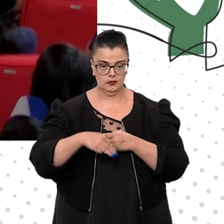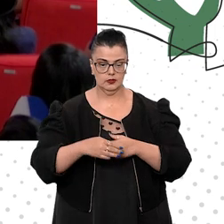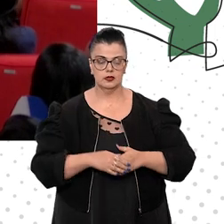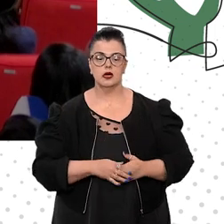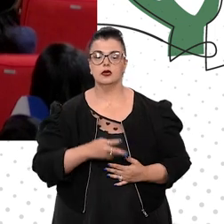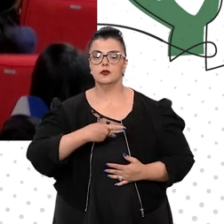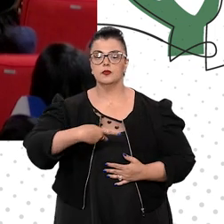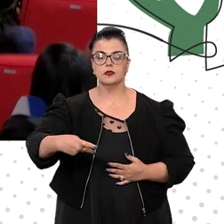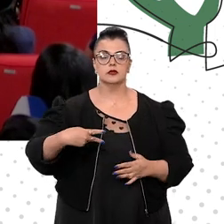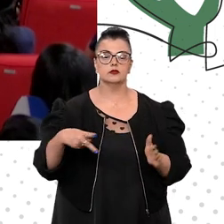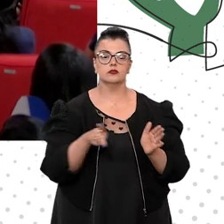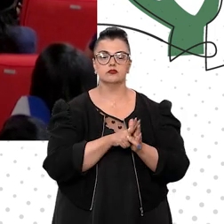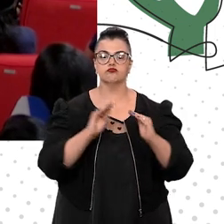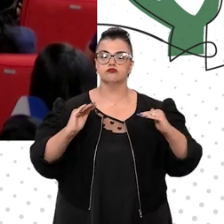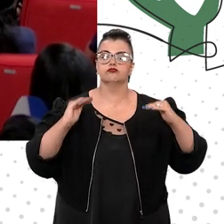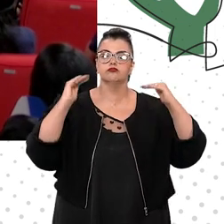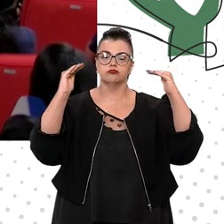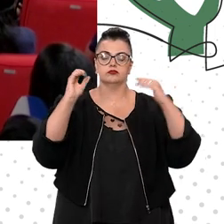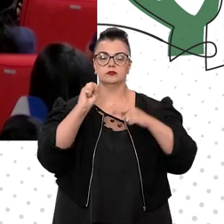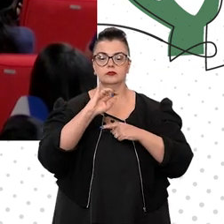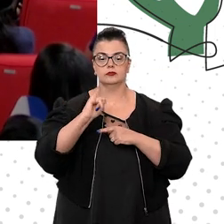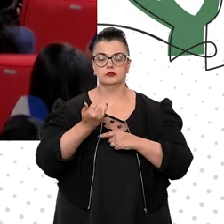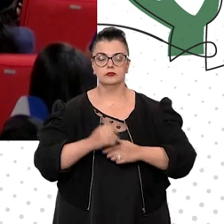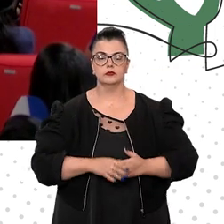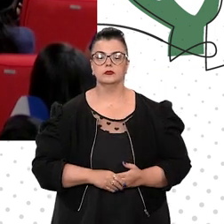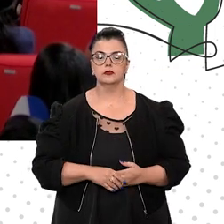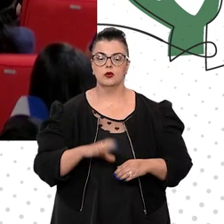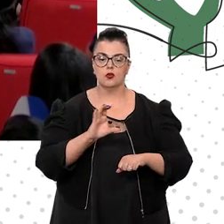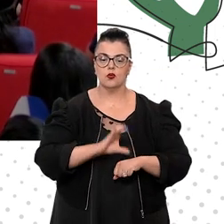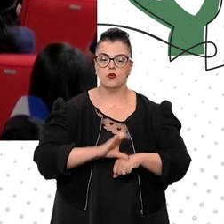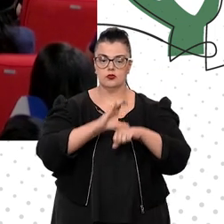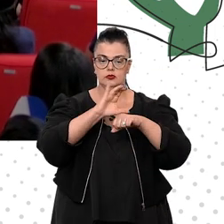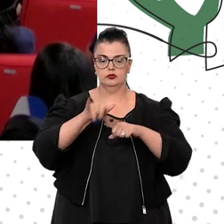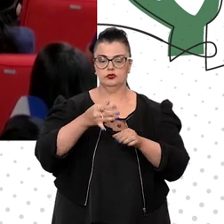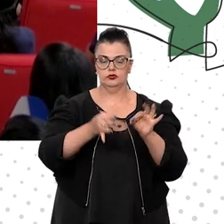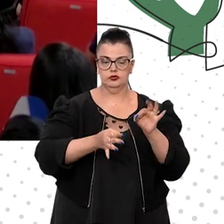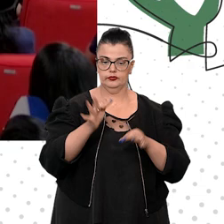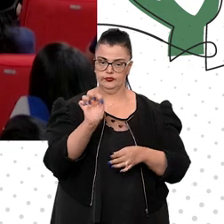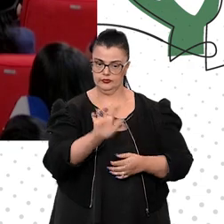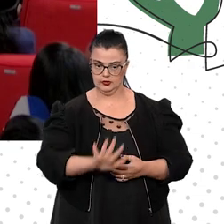Presidente do Superior Tribunal de Justiça e do Conselho da Justiça Federal.